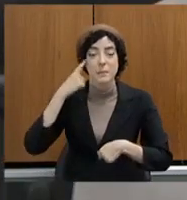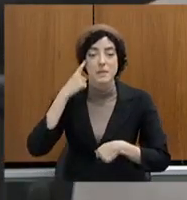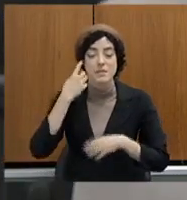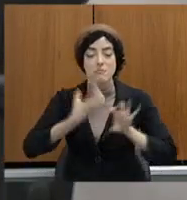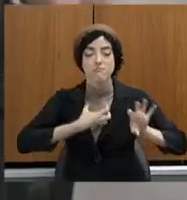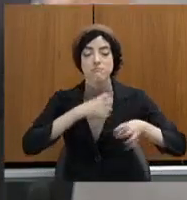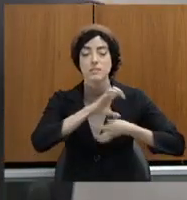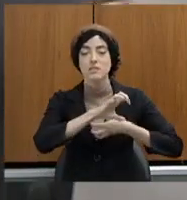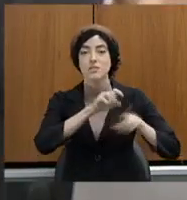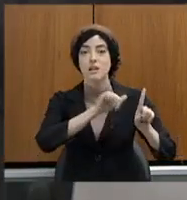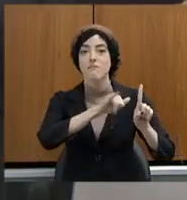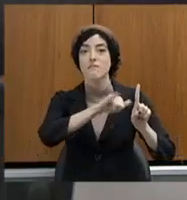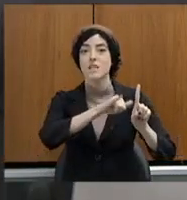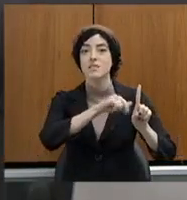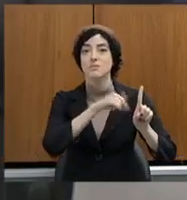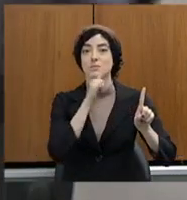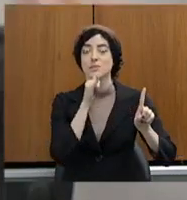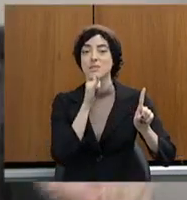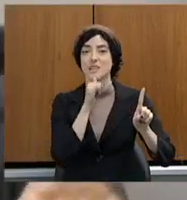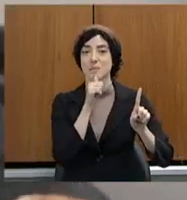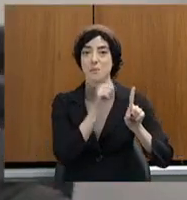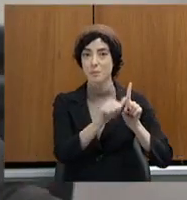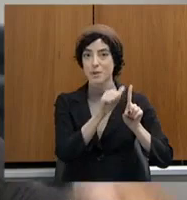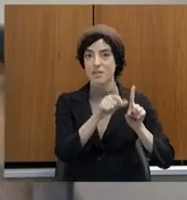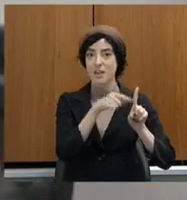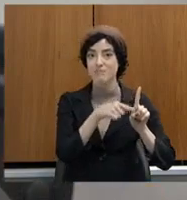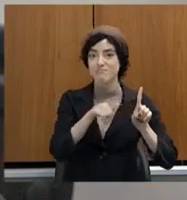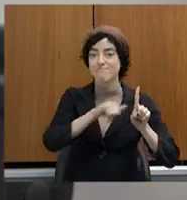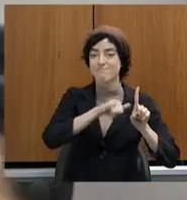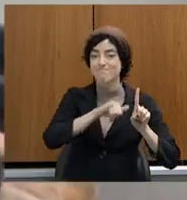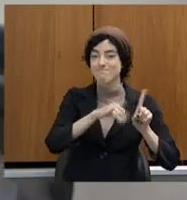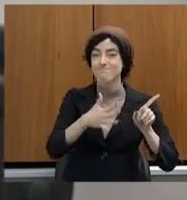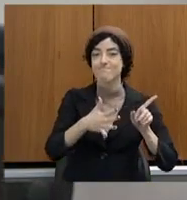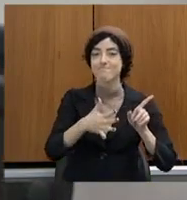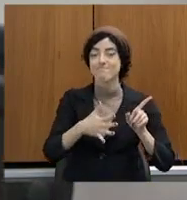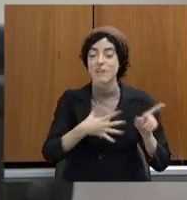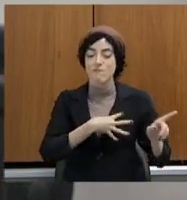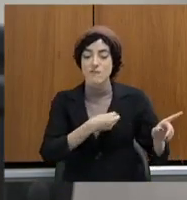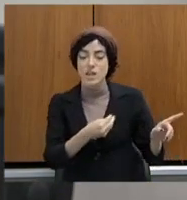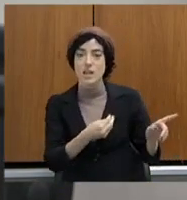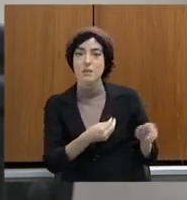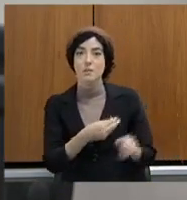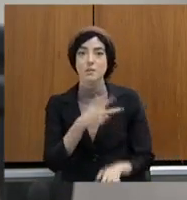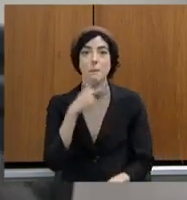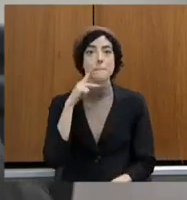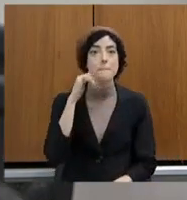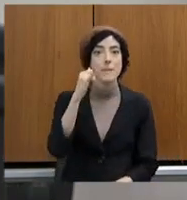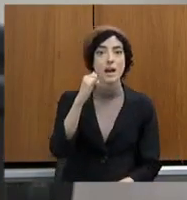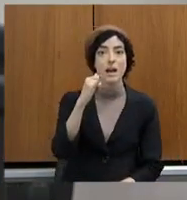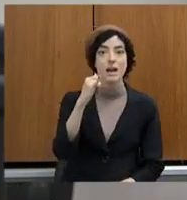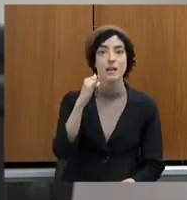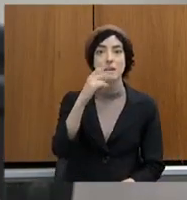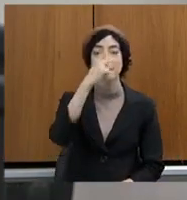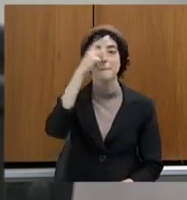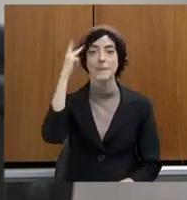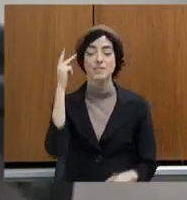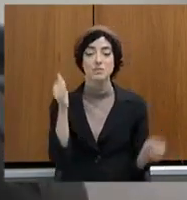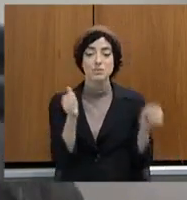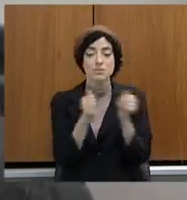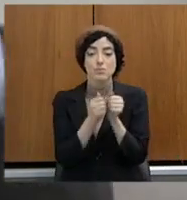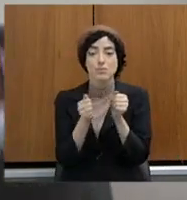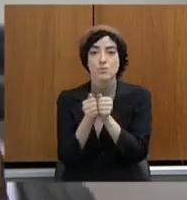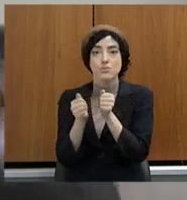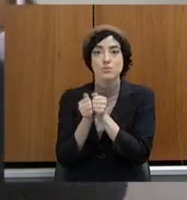de uma esposa, de um filho, de um pai, nós, pessoas que estão próximas, que nós que somos policiais,